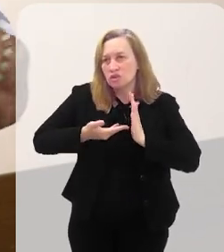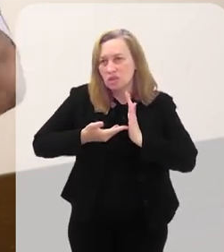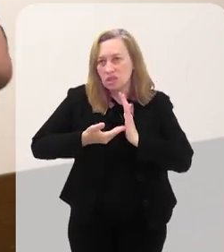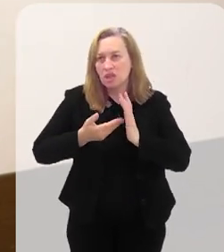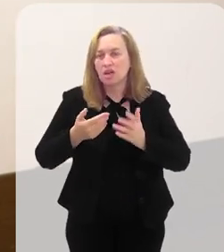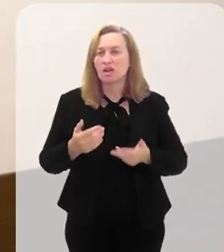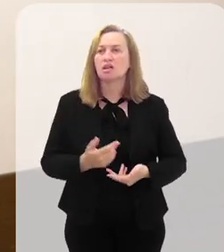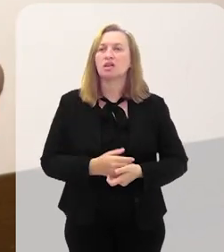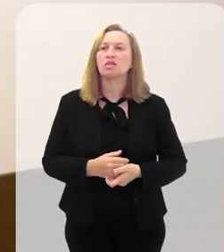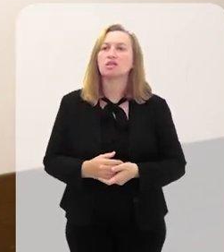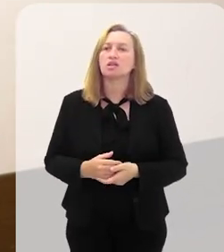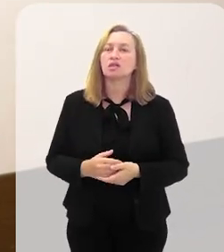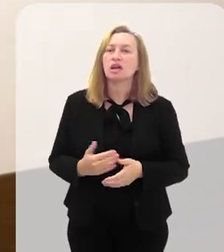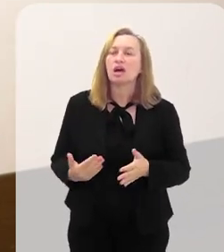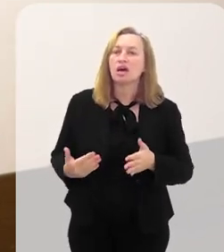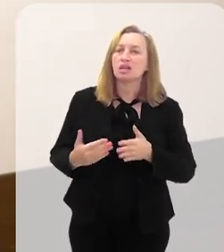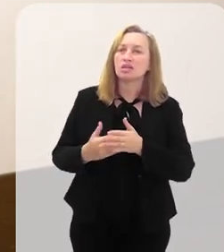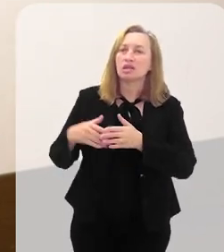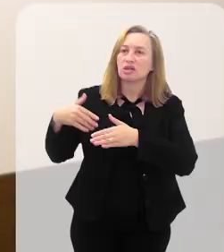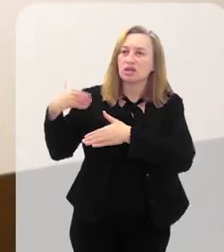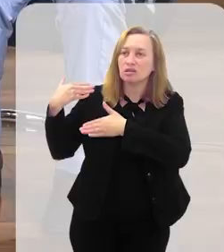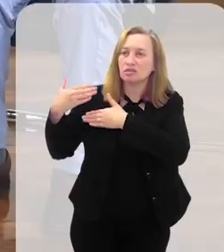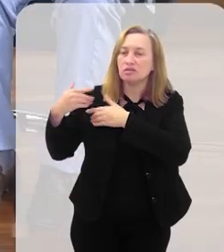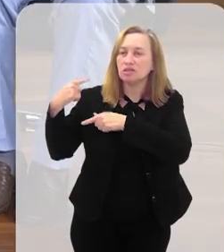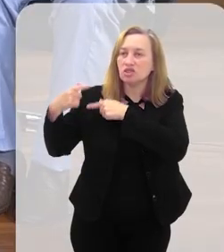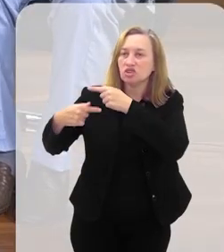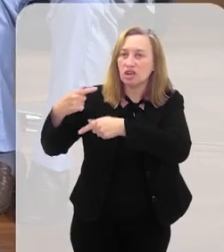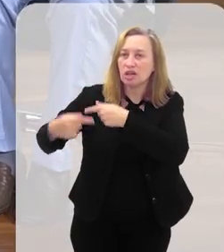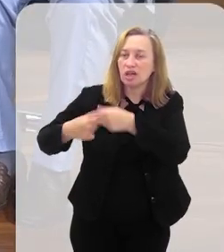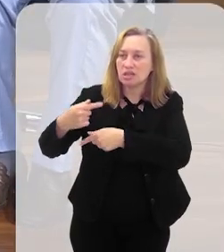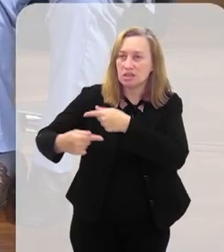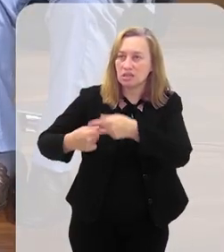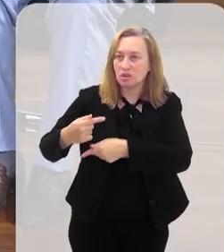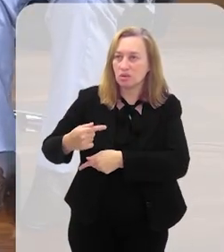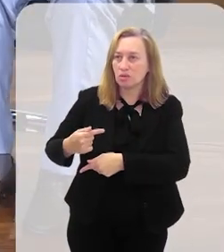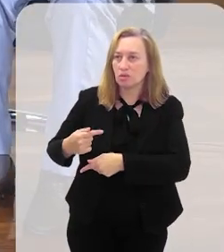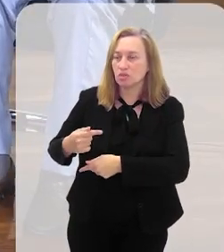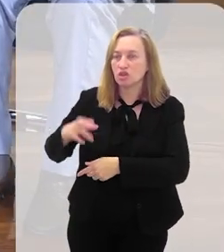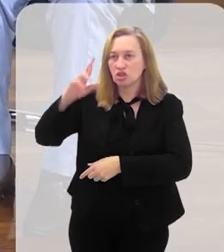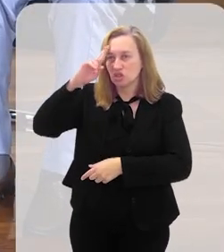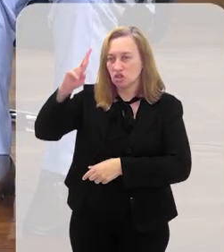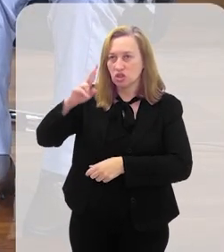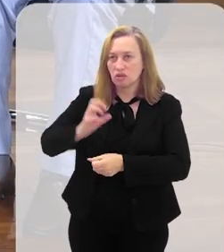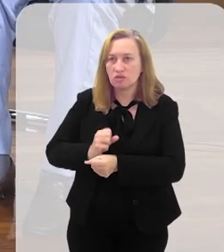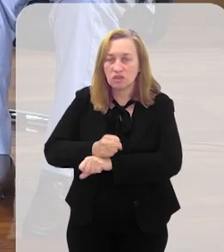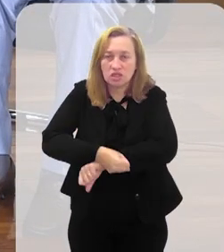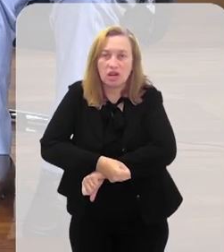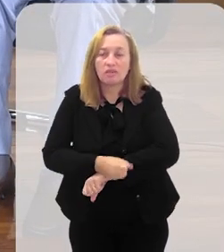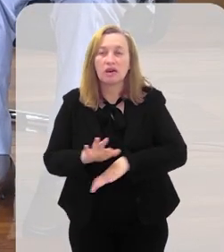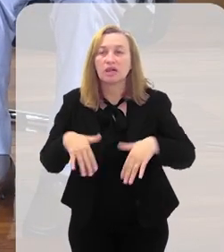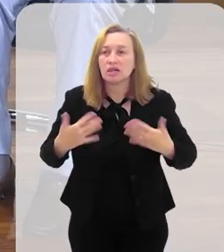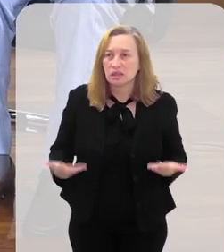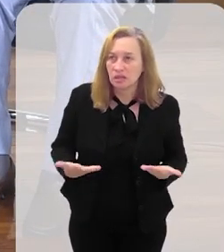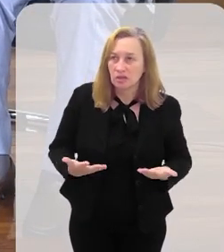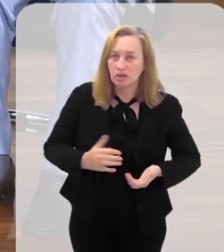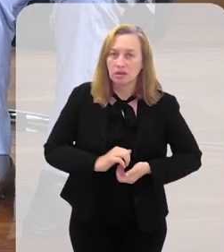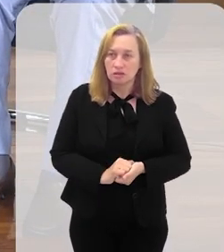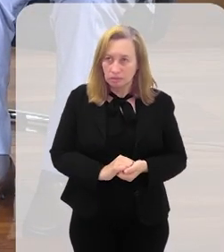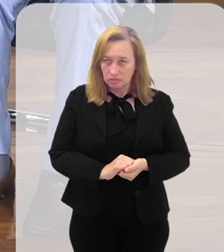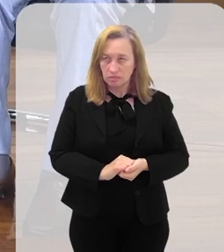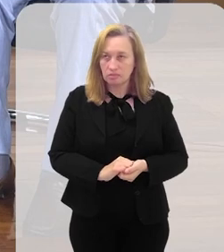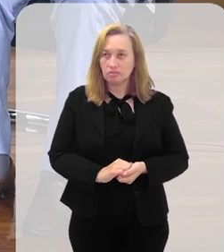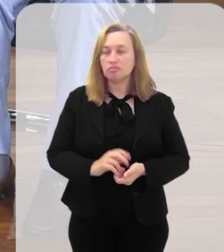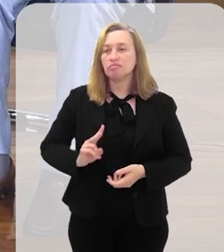e ainda de descendentes de senhores de escravos e que não entendem a cidadania. Isso é que tem a ver com a base do racismo estrutural. Então, ele pode estar